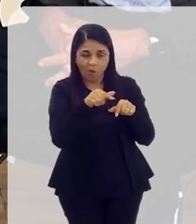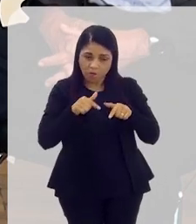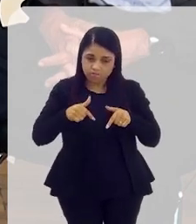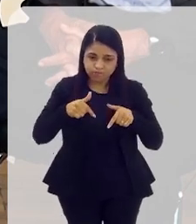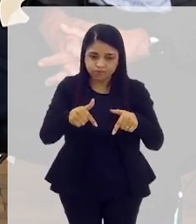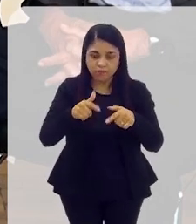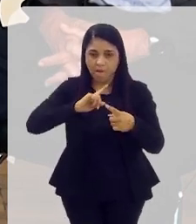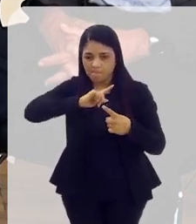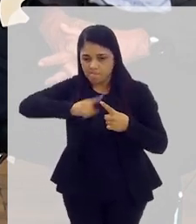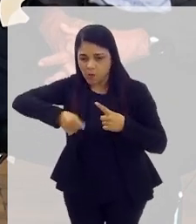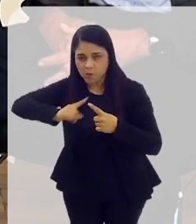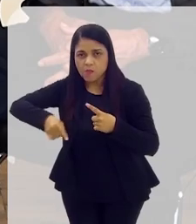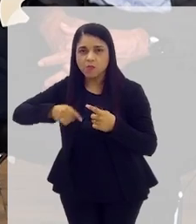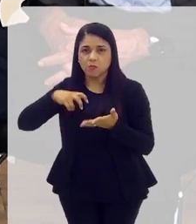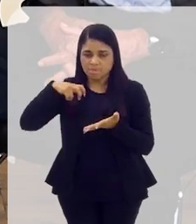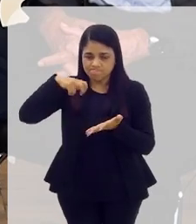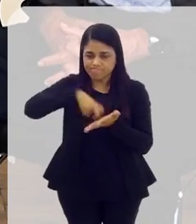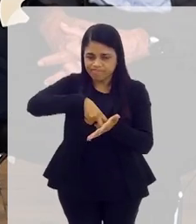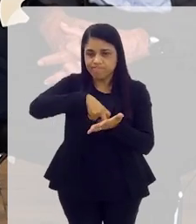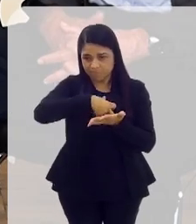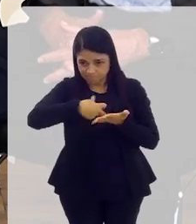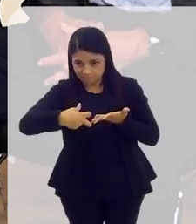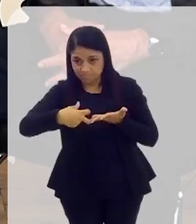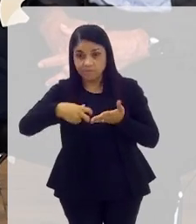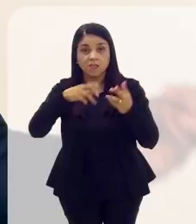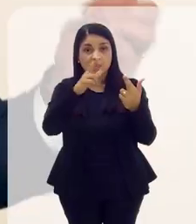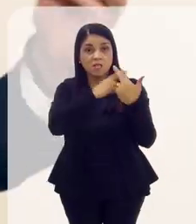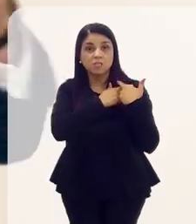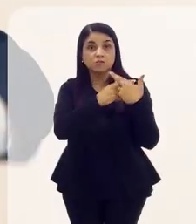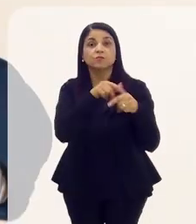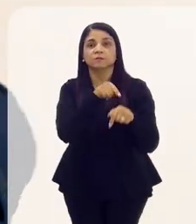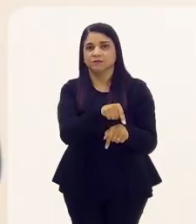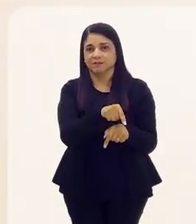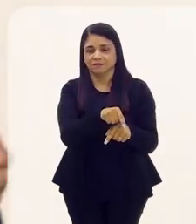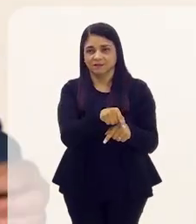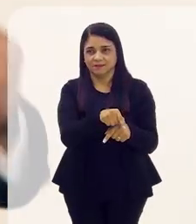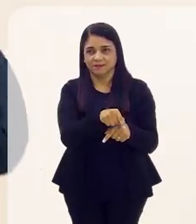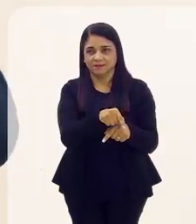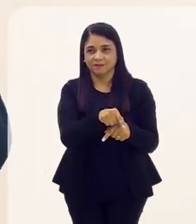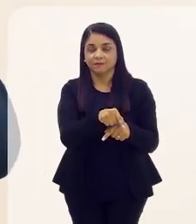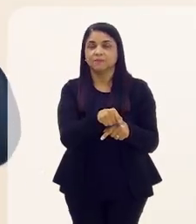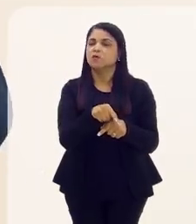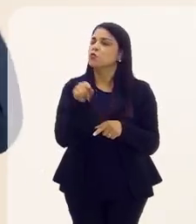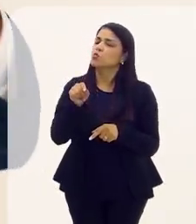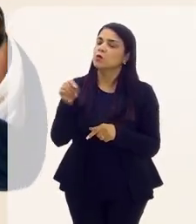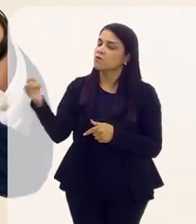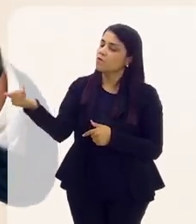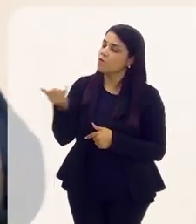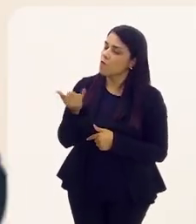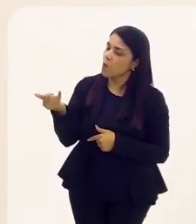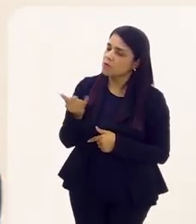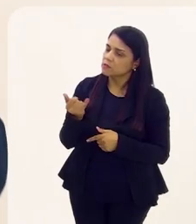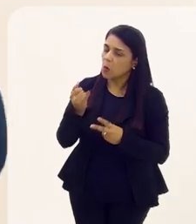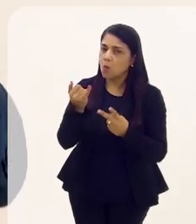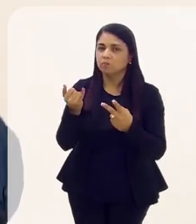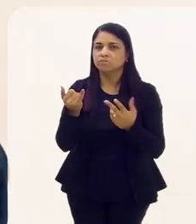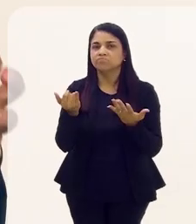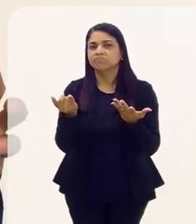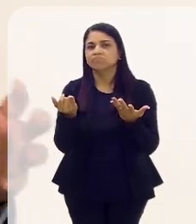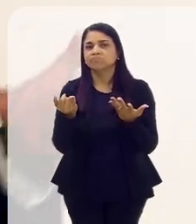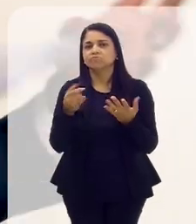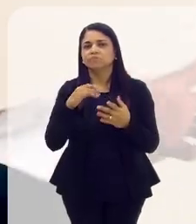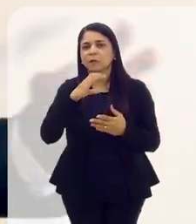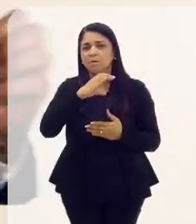possa atuar coibindo e responsabilizando. O o deputado traz de informação até para aquele que nos